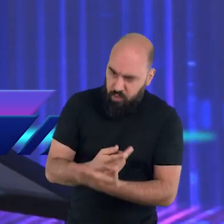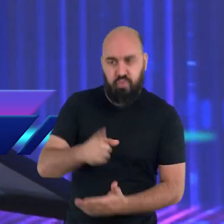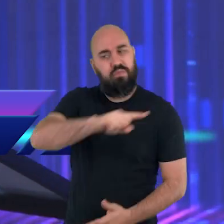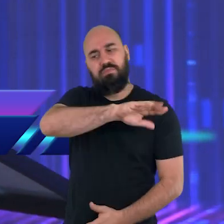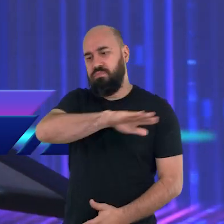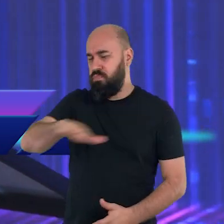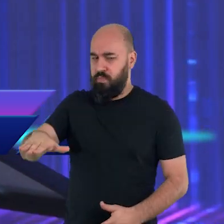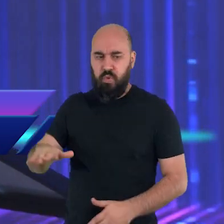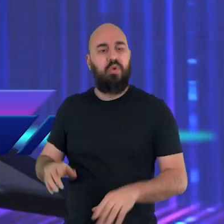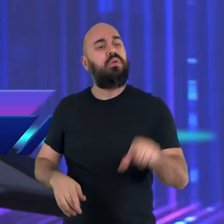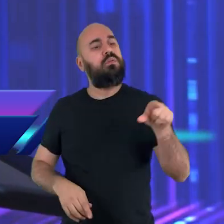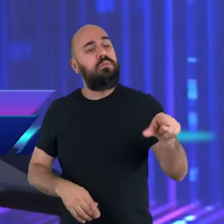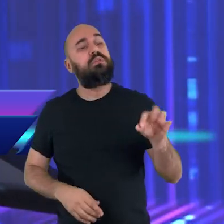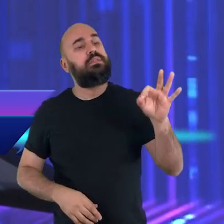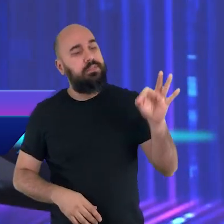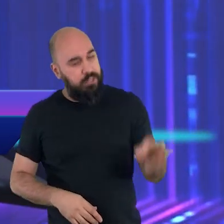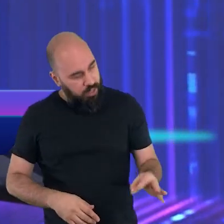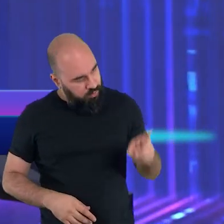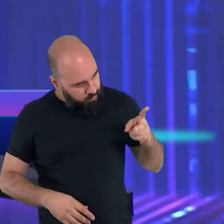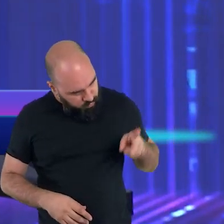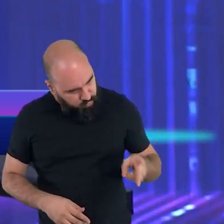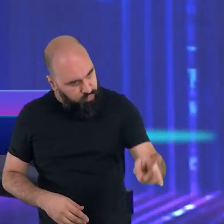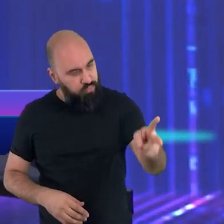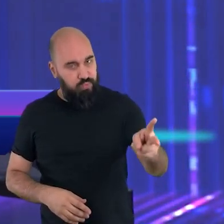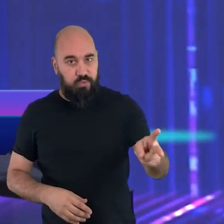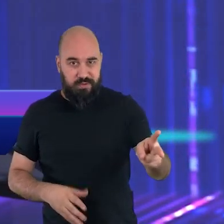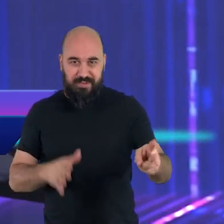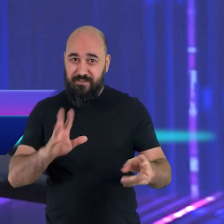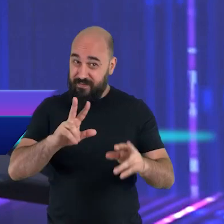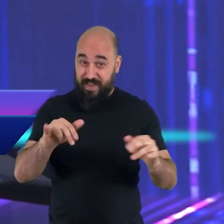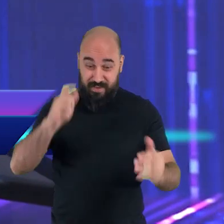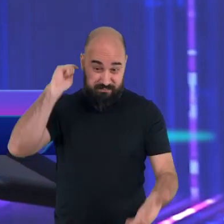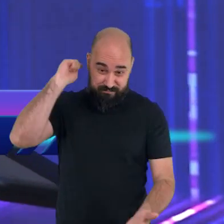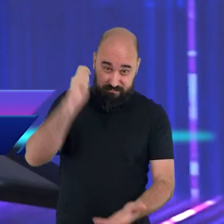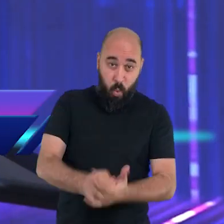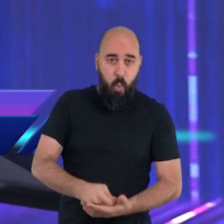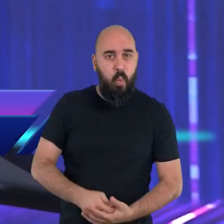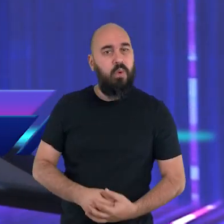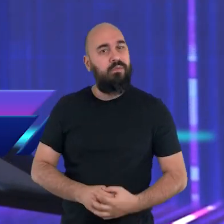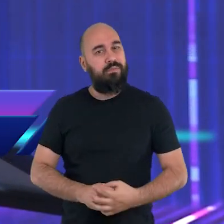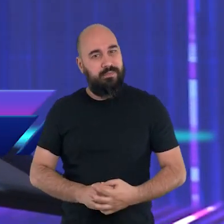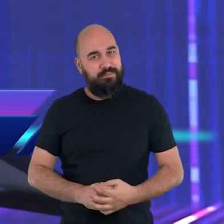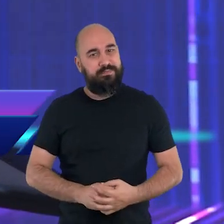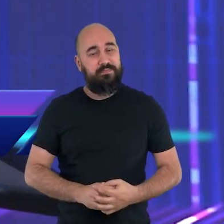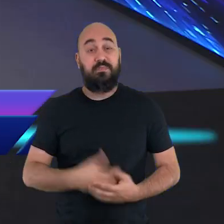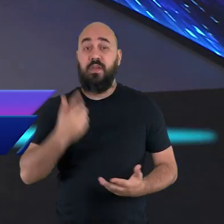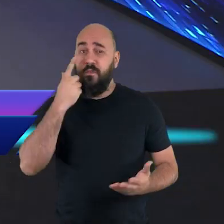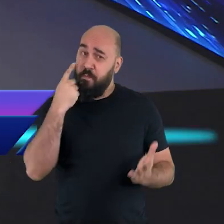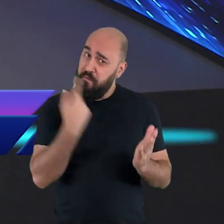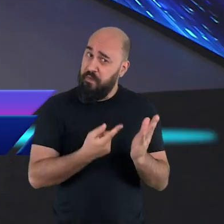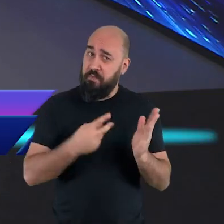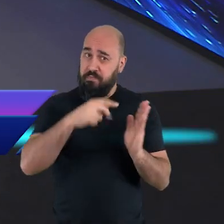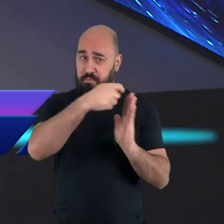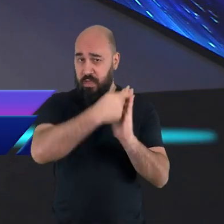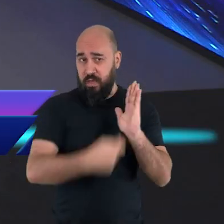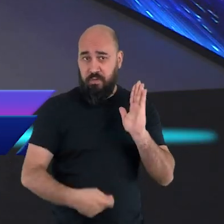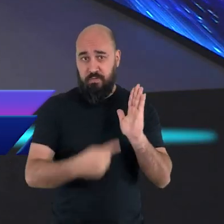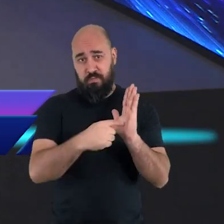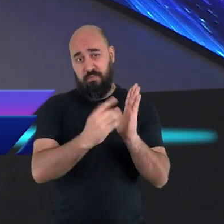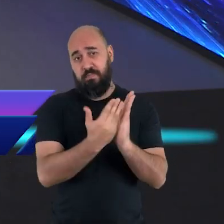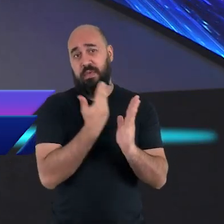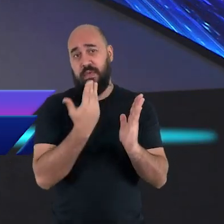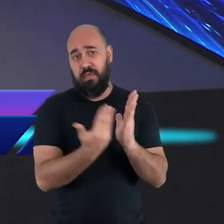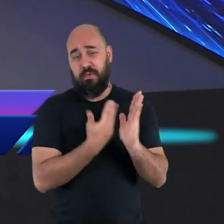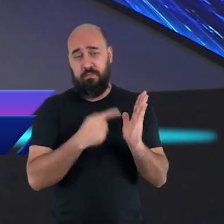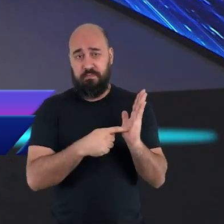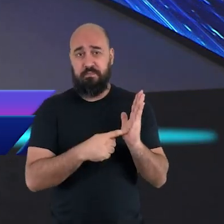Vamos a um texto na bíblia que é base para esse julgamento final. Eu quero lhe convidar a abrir